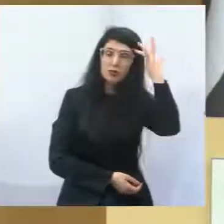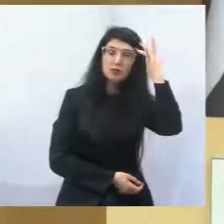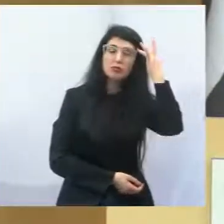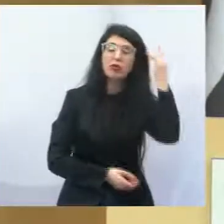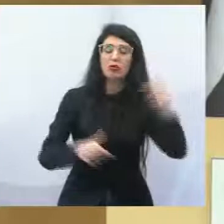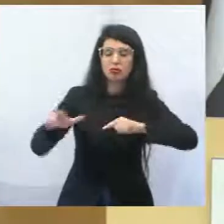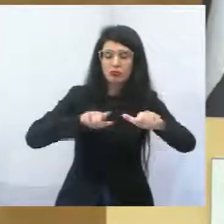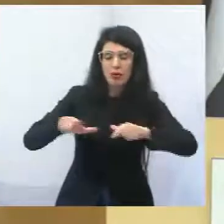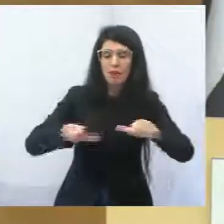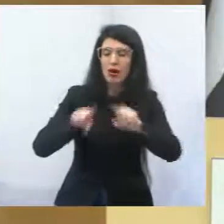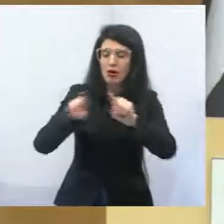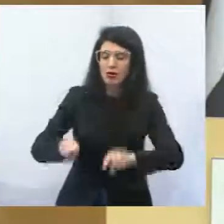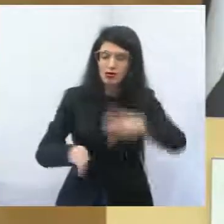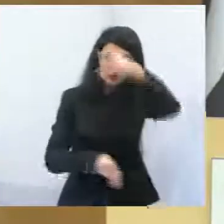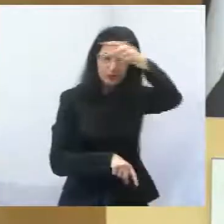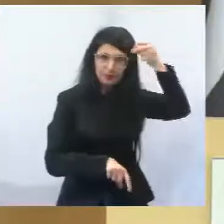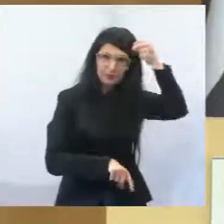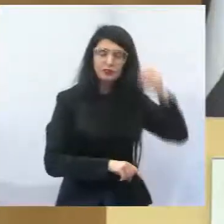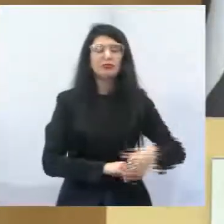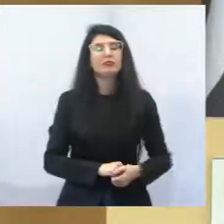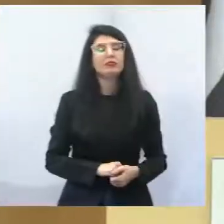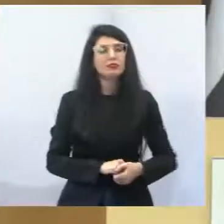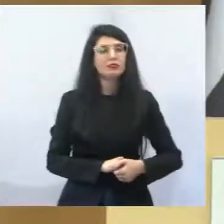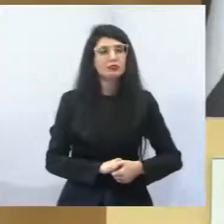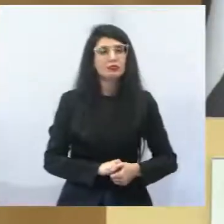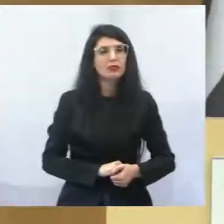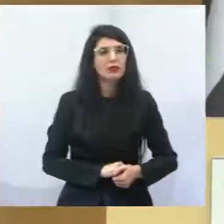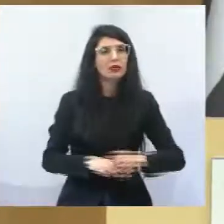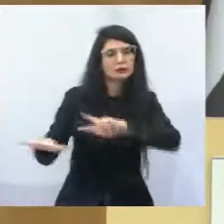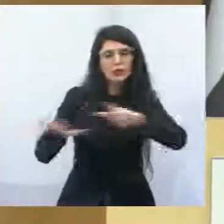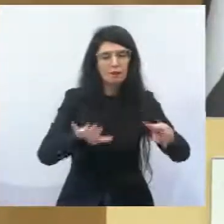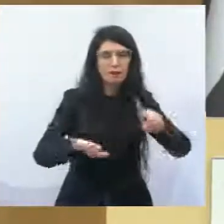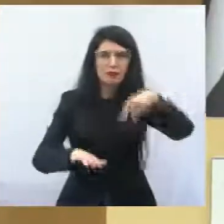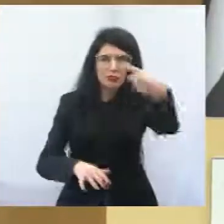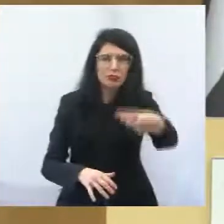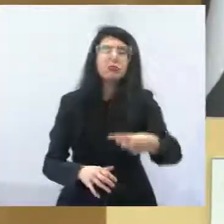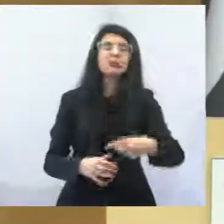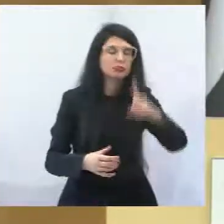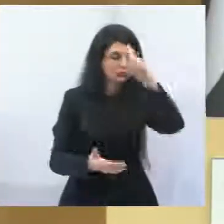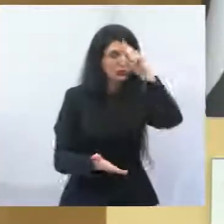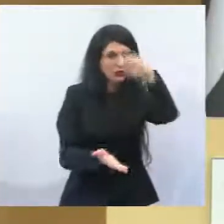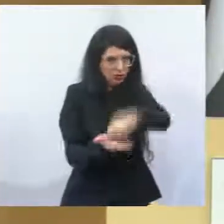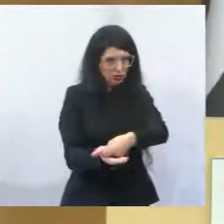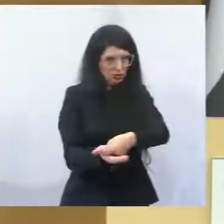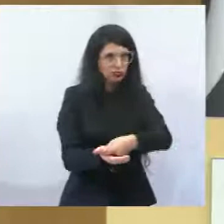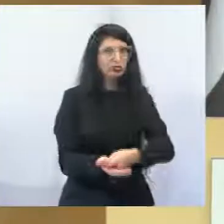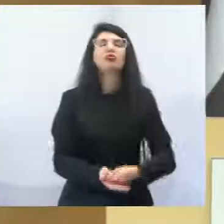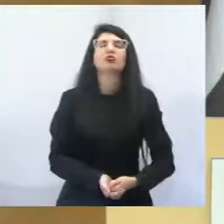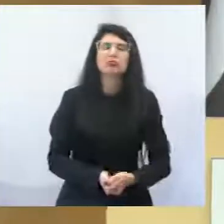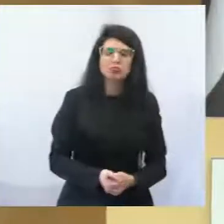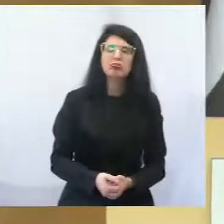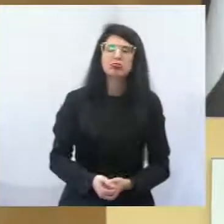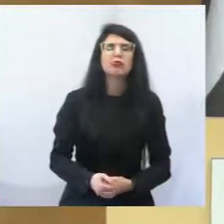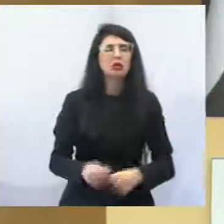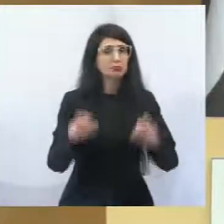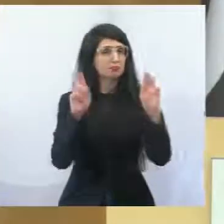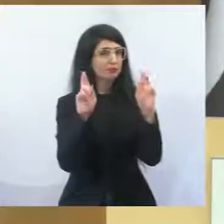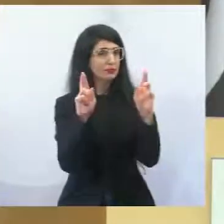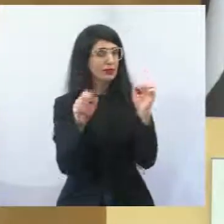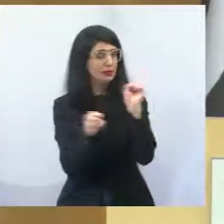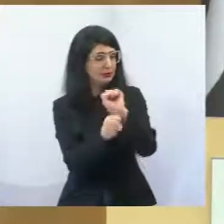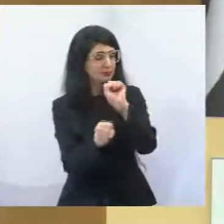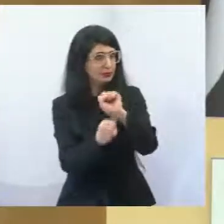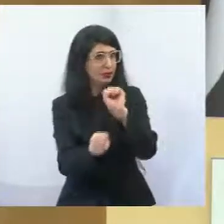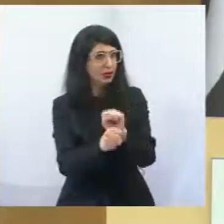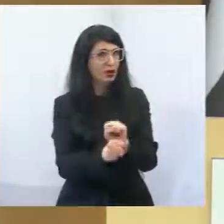Foi uma batalha aqui para adiar para outra semana, de um assunto que nós levantamos e vamos esperar aí como será a decisão